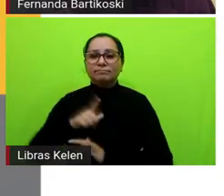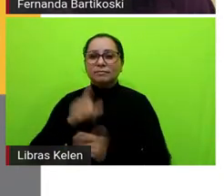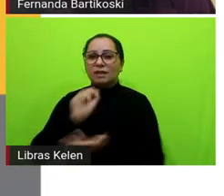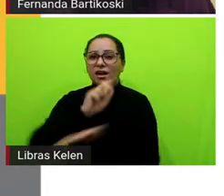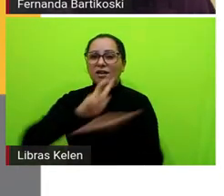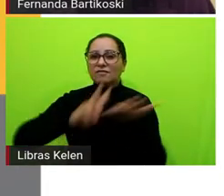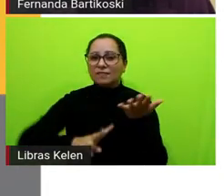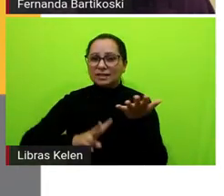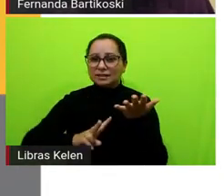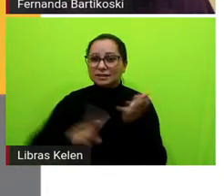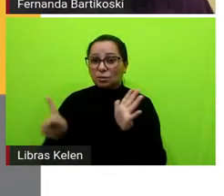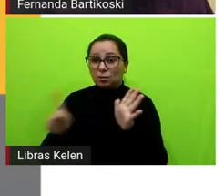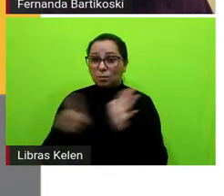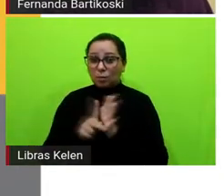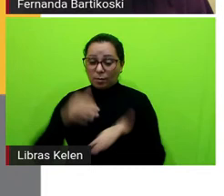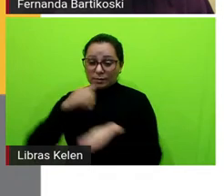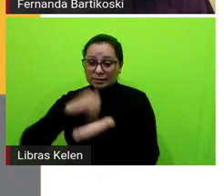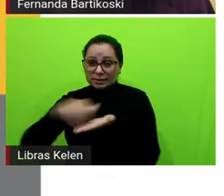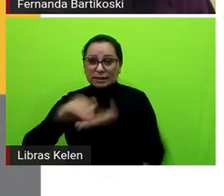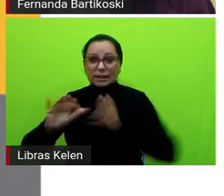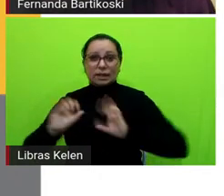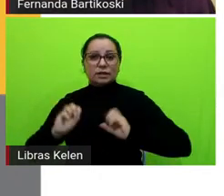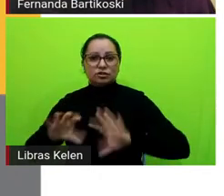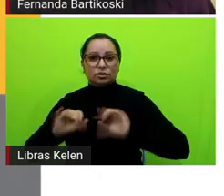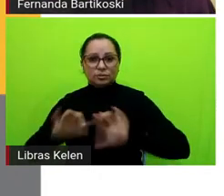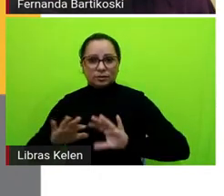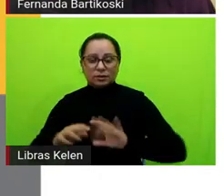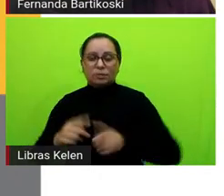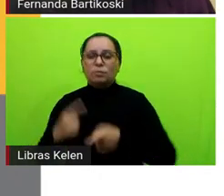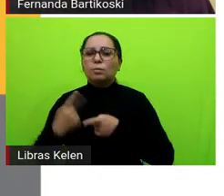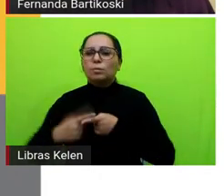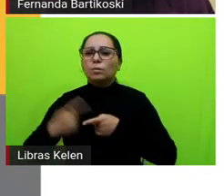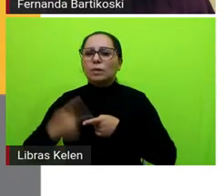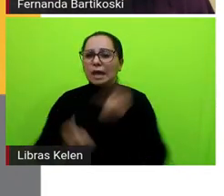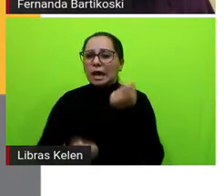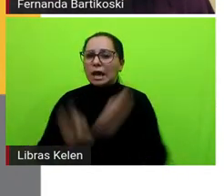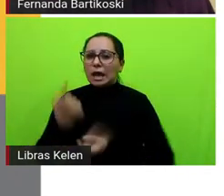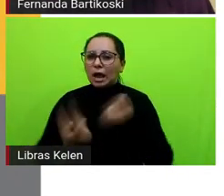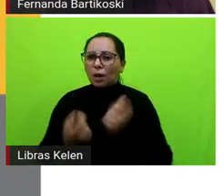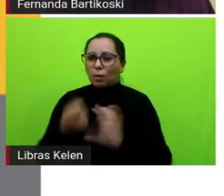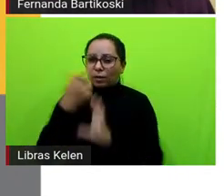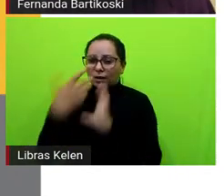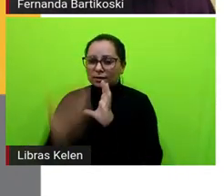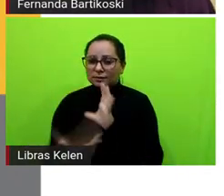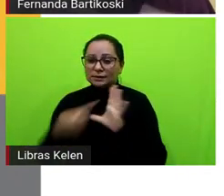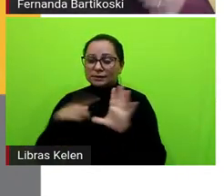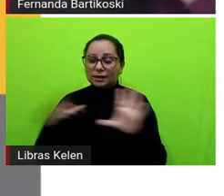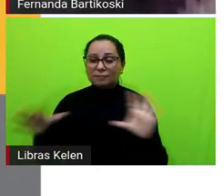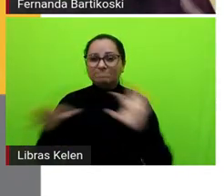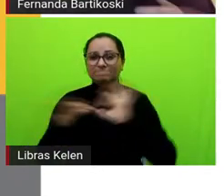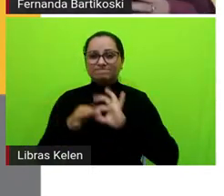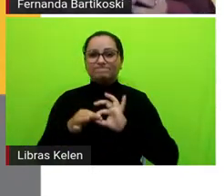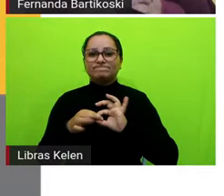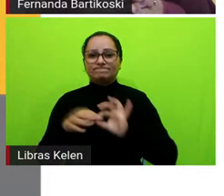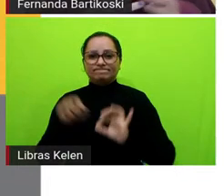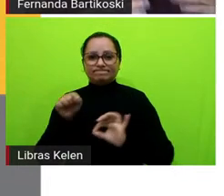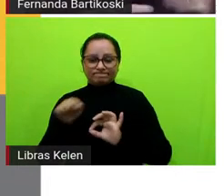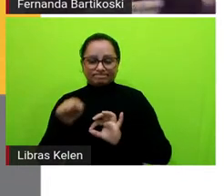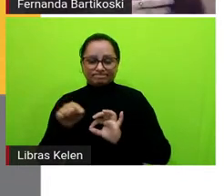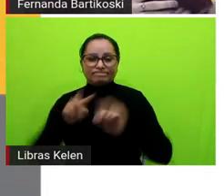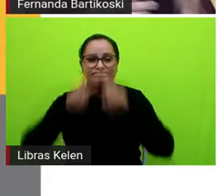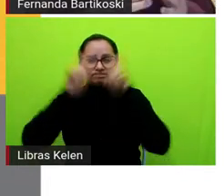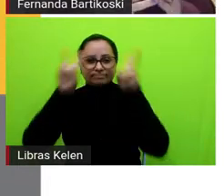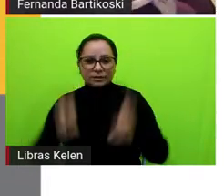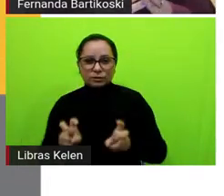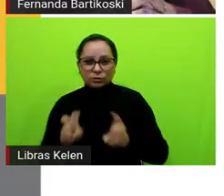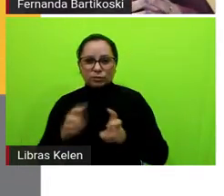feita pela Secretaria de Educação porque um dos dos critérios englobava essa parte e a gente percebeu também a